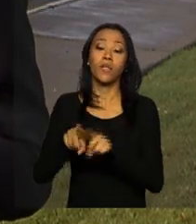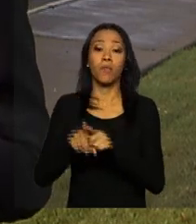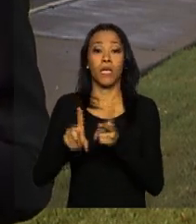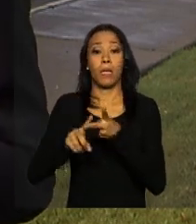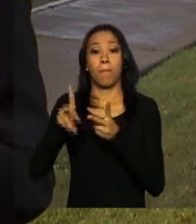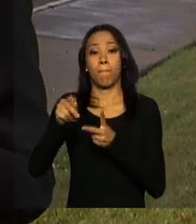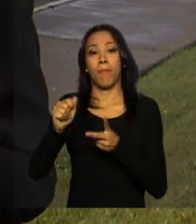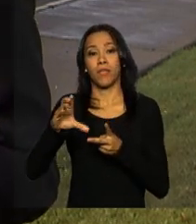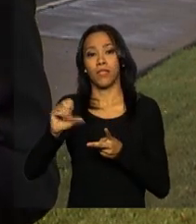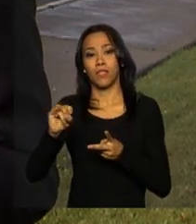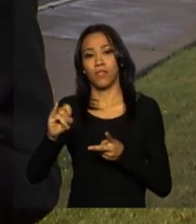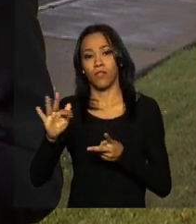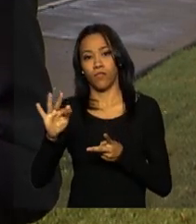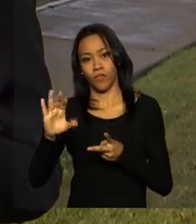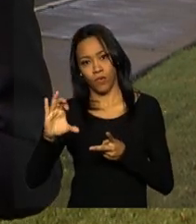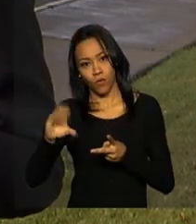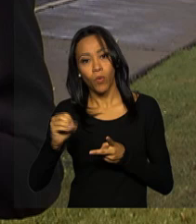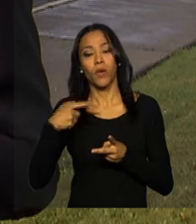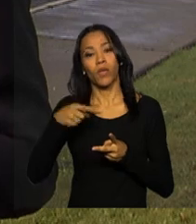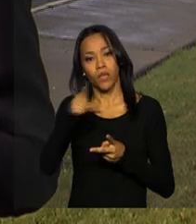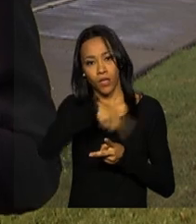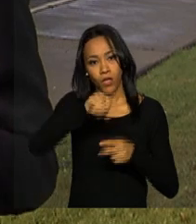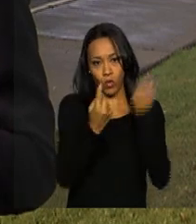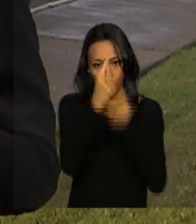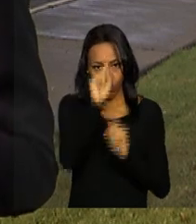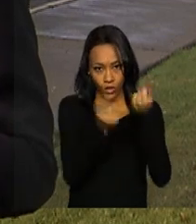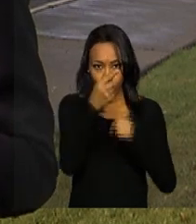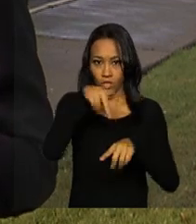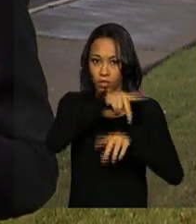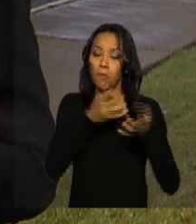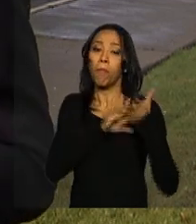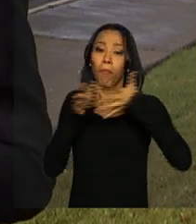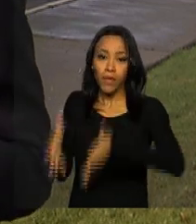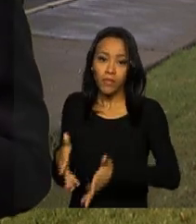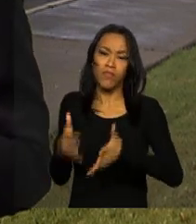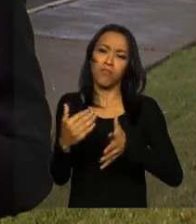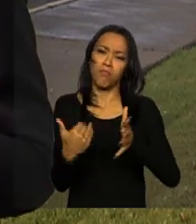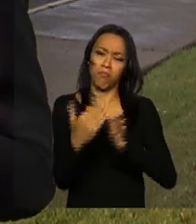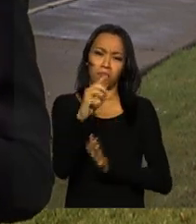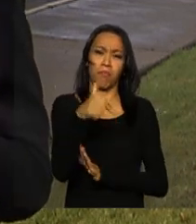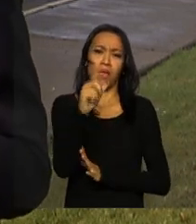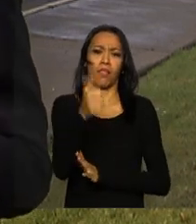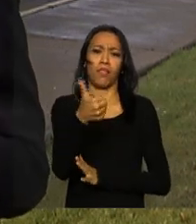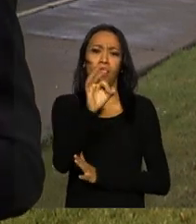no qual o Chile faz parte, que foi pouco maior que 10 bilhões de dólares.